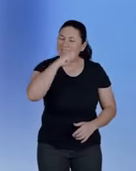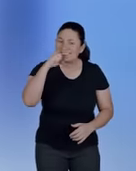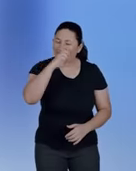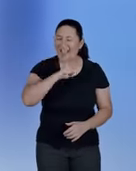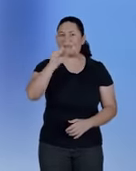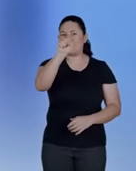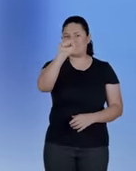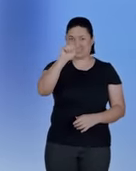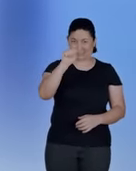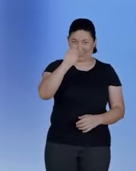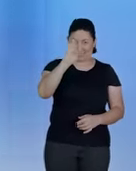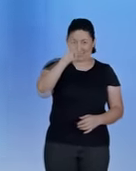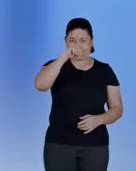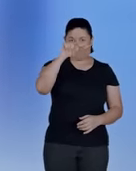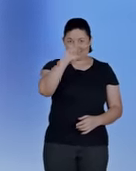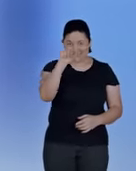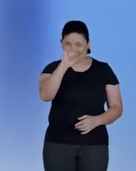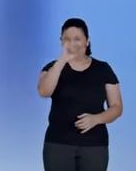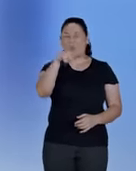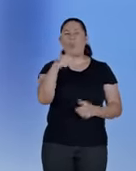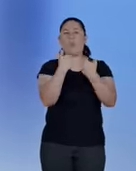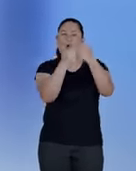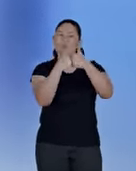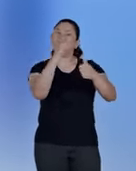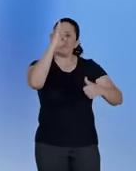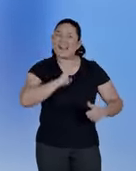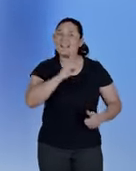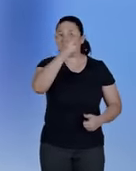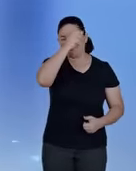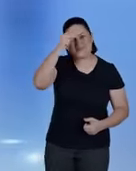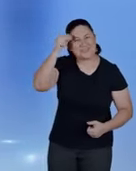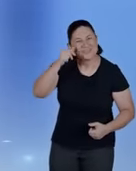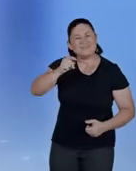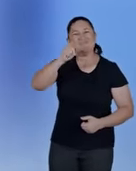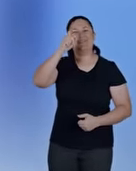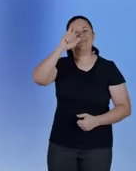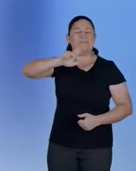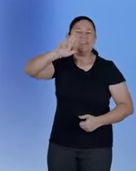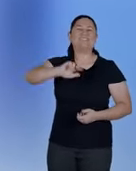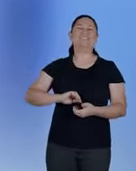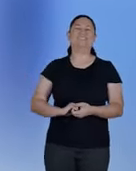É sábado no Sabiazinho e com transporte gratuito. Prefeitura de Berlândia.